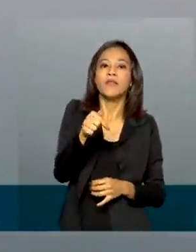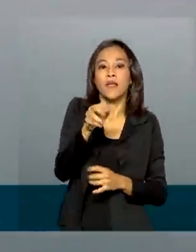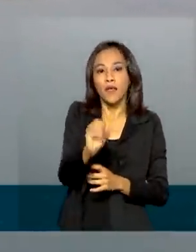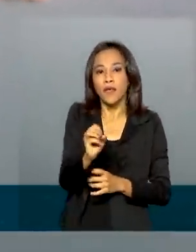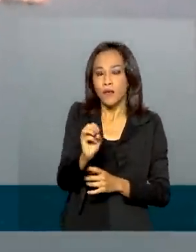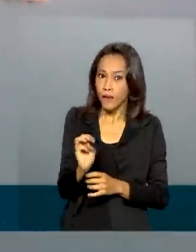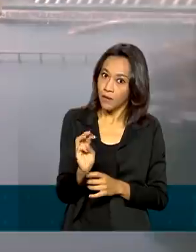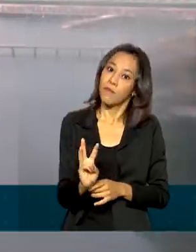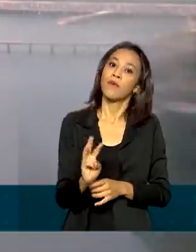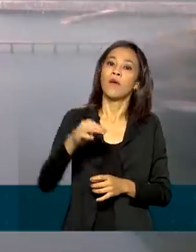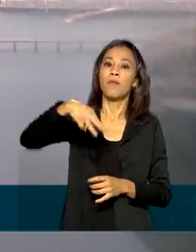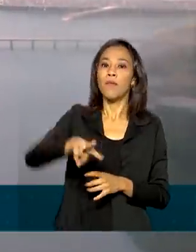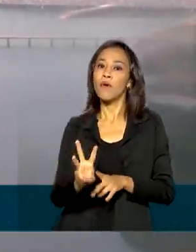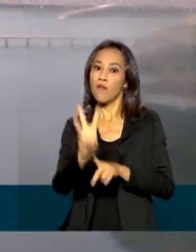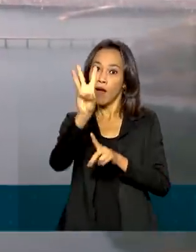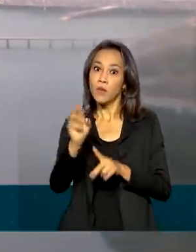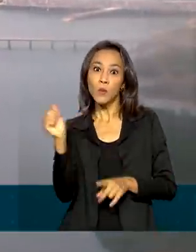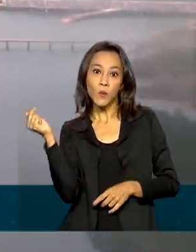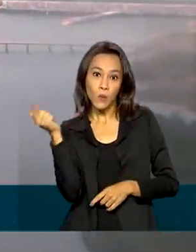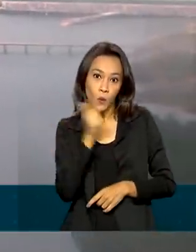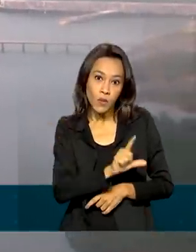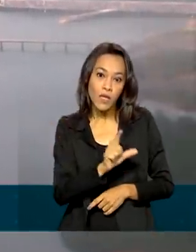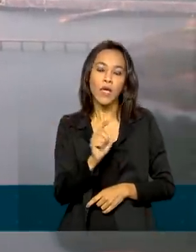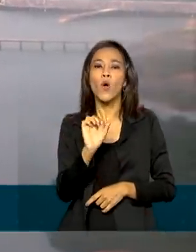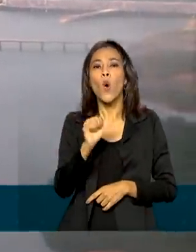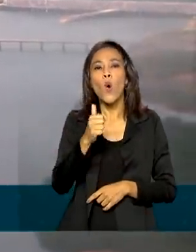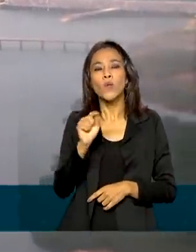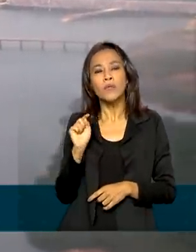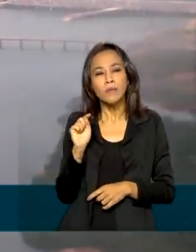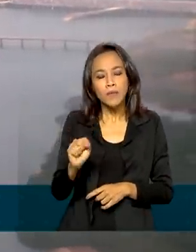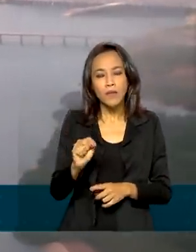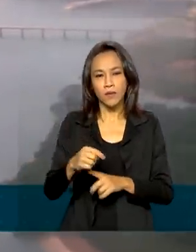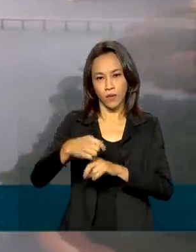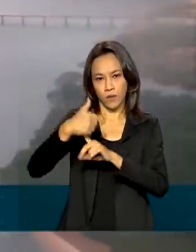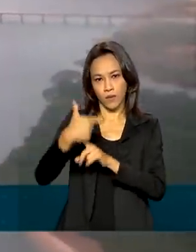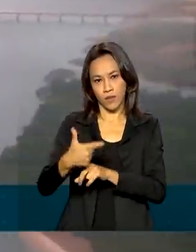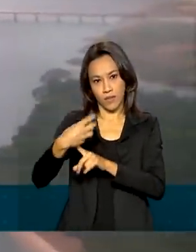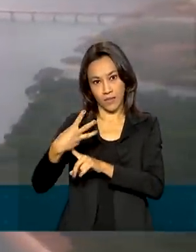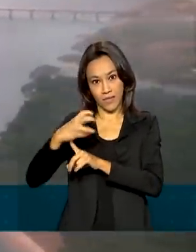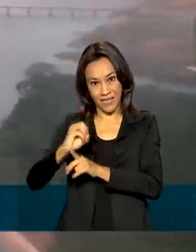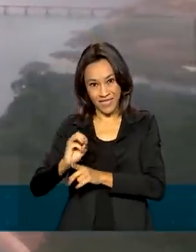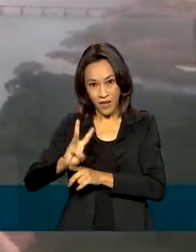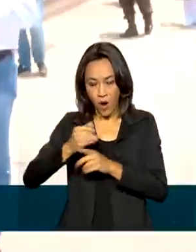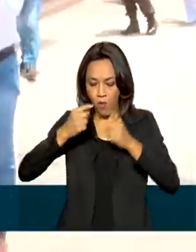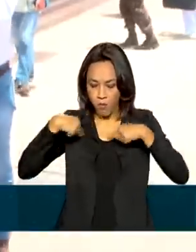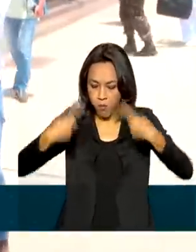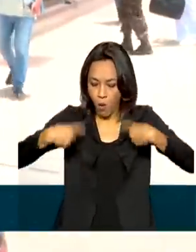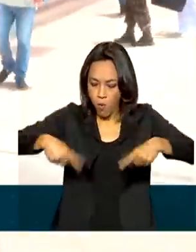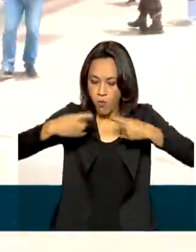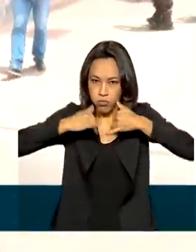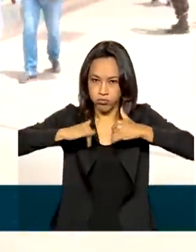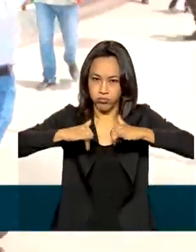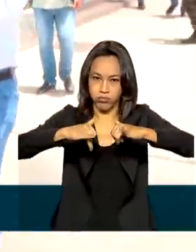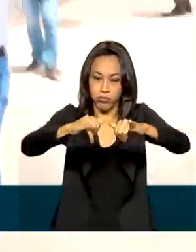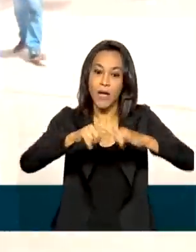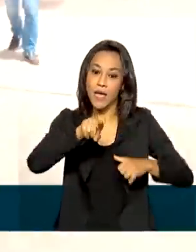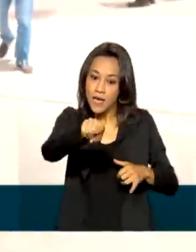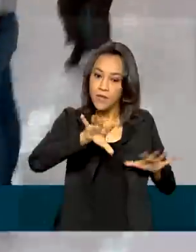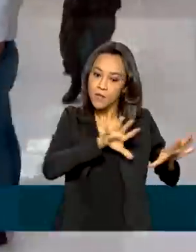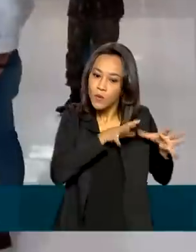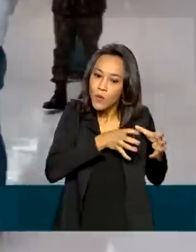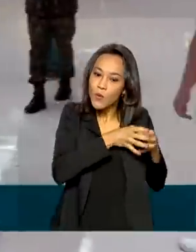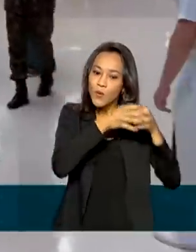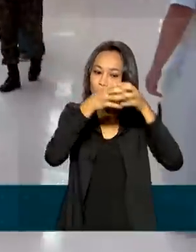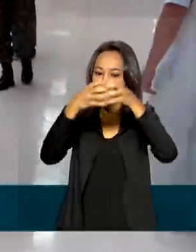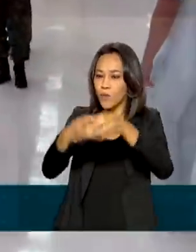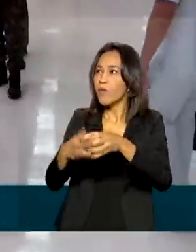megawatts, com capacidade de alcançar 11.230 megawatts de geração. A comitiva conheceu